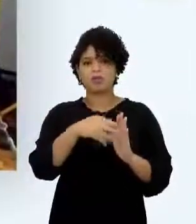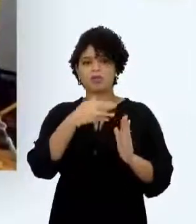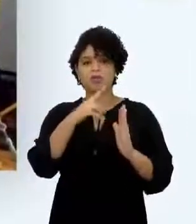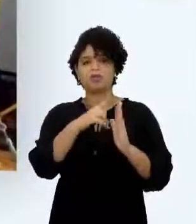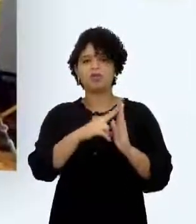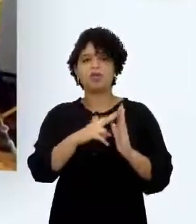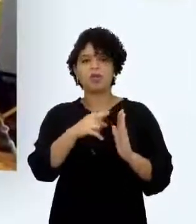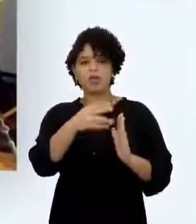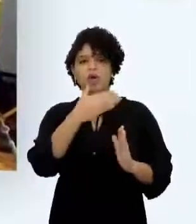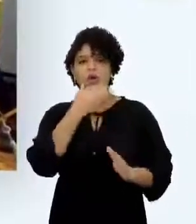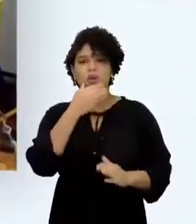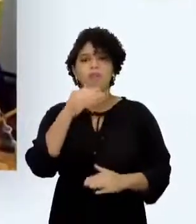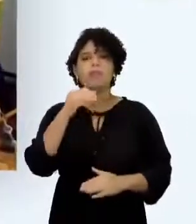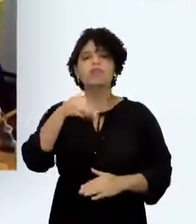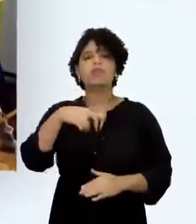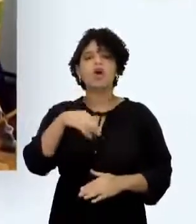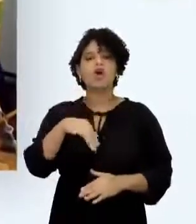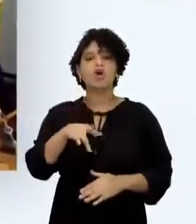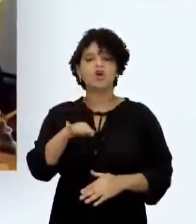nativa